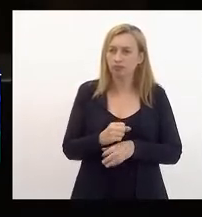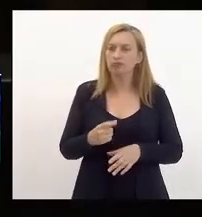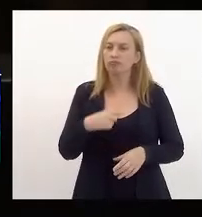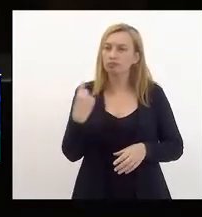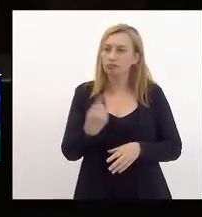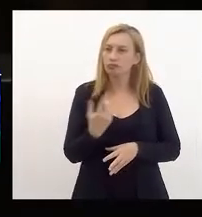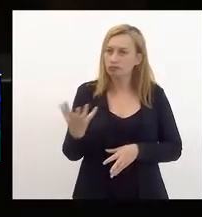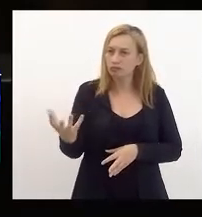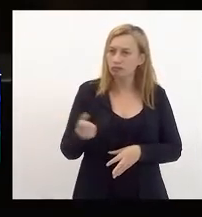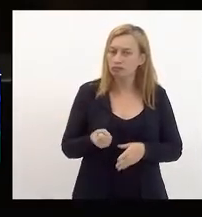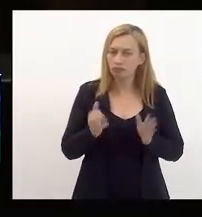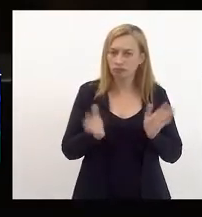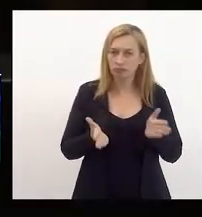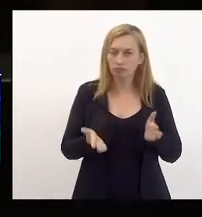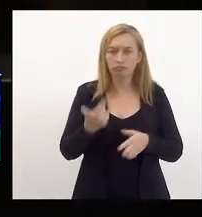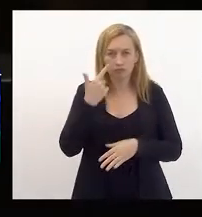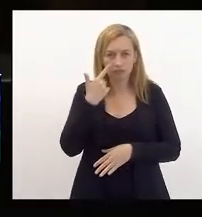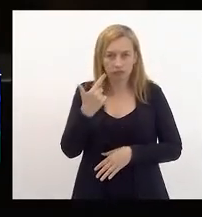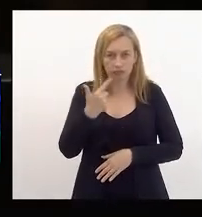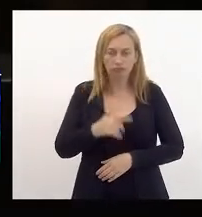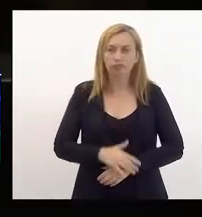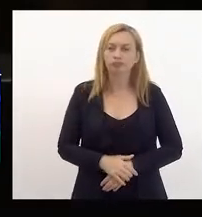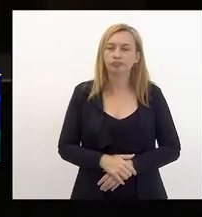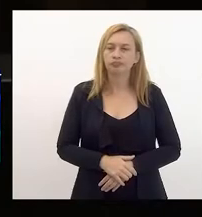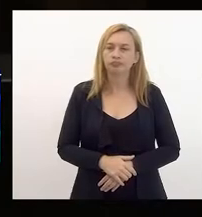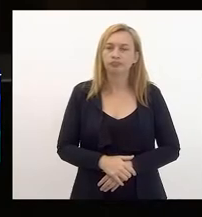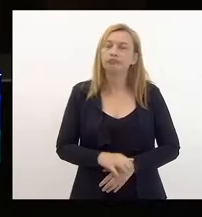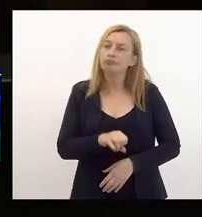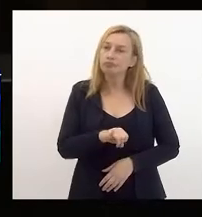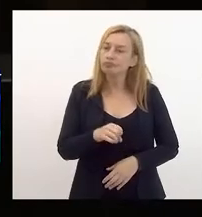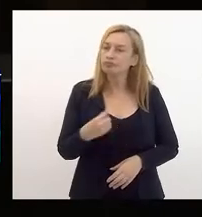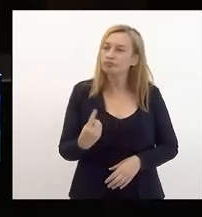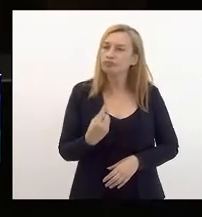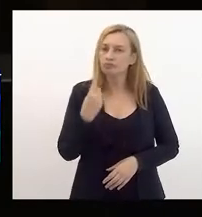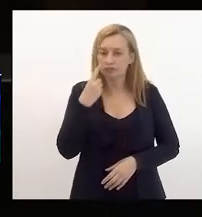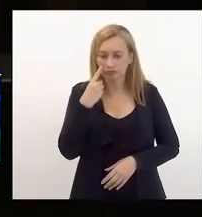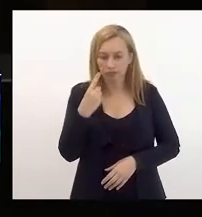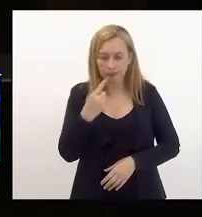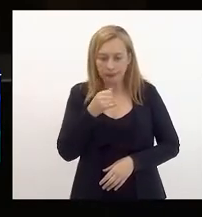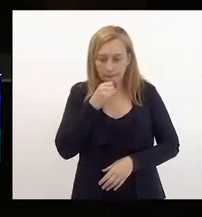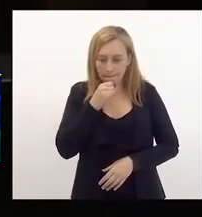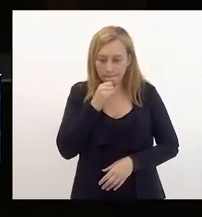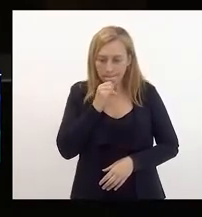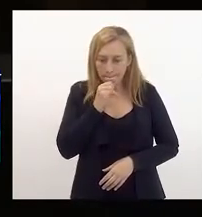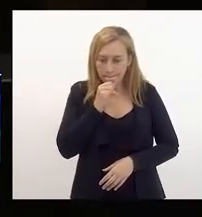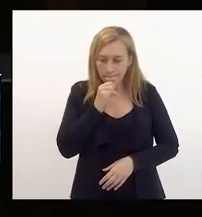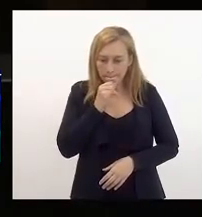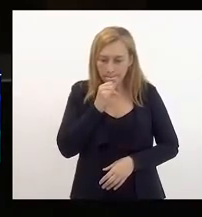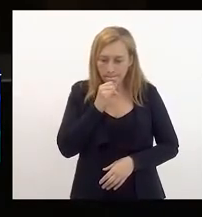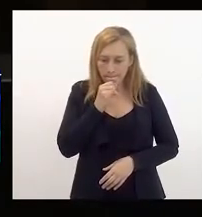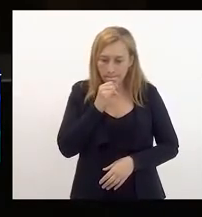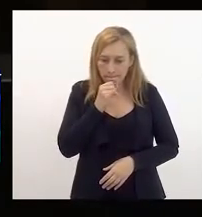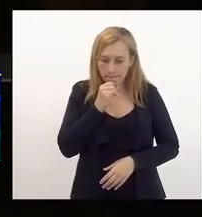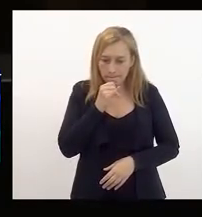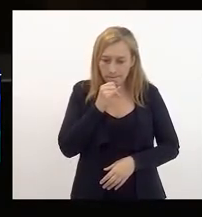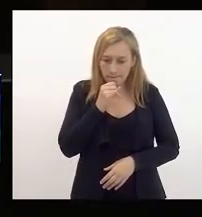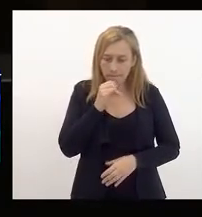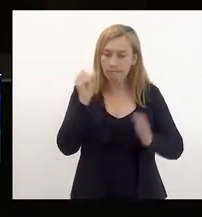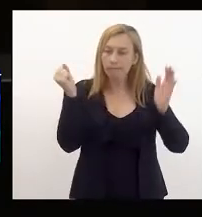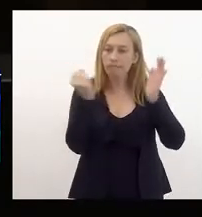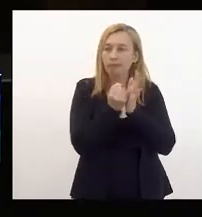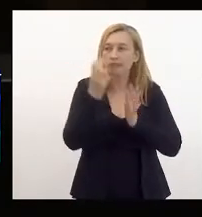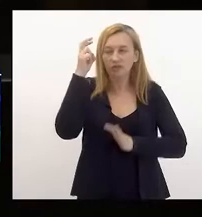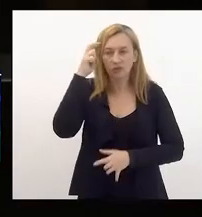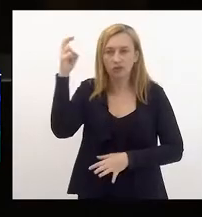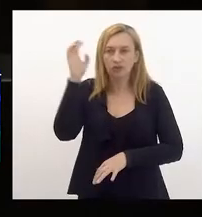estamos recebendo, veja bem, se a gente pega, por exemplo, a questão do patrimônio cultural do